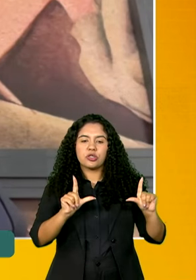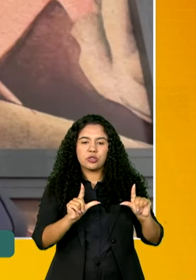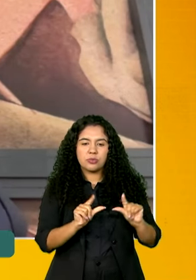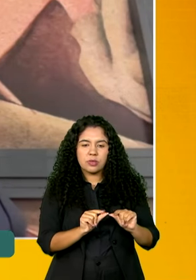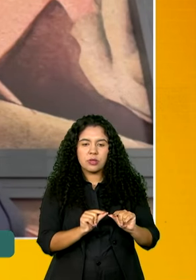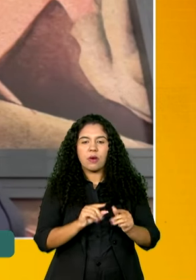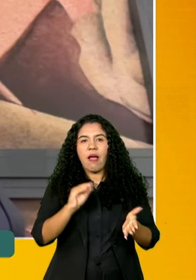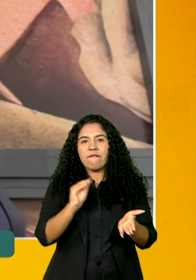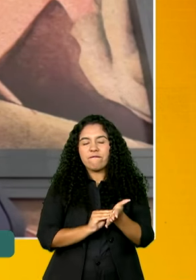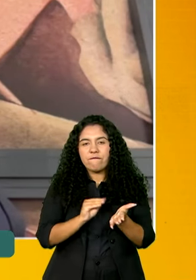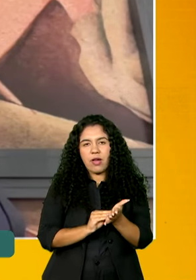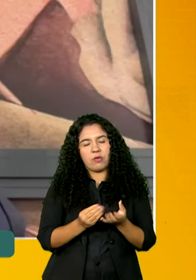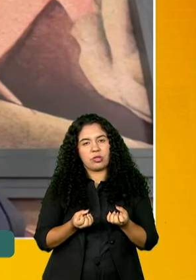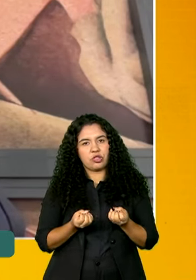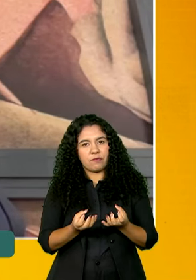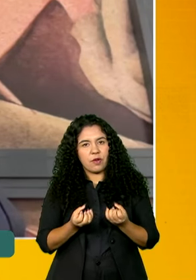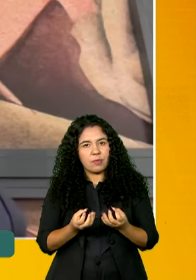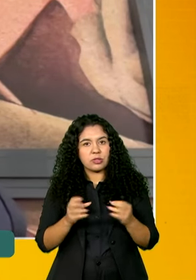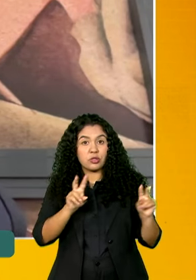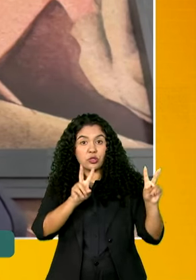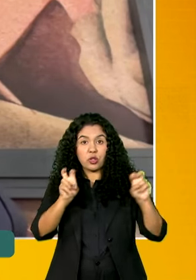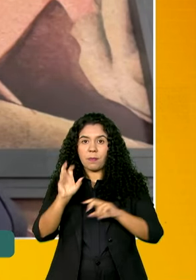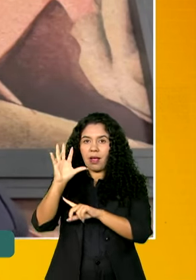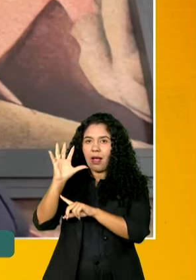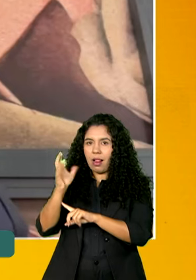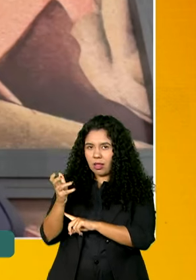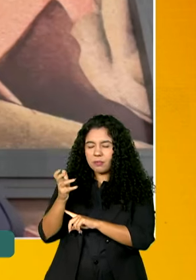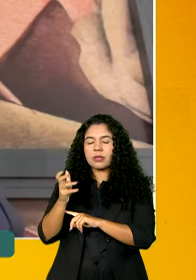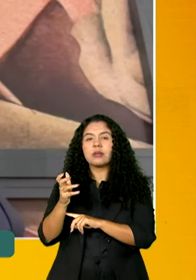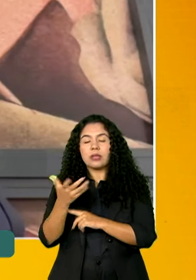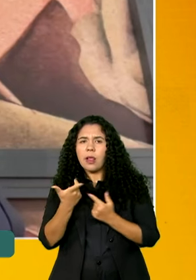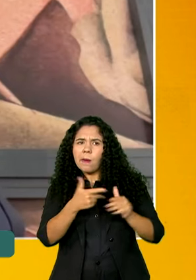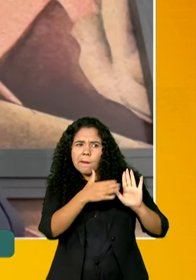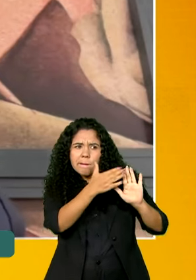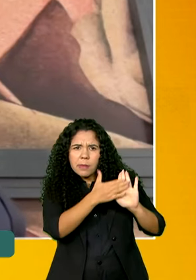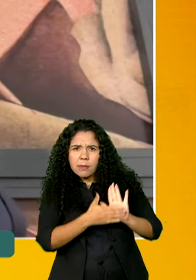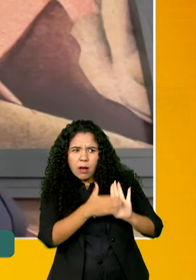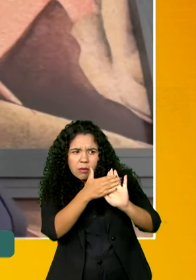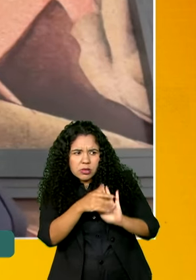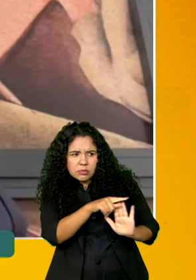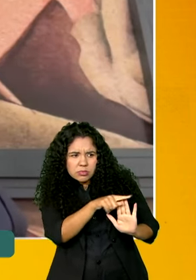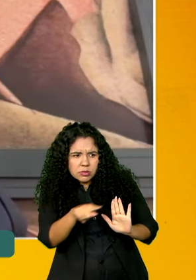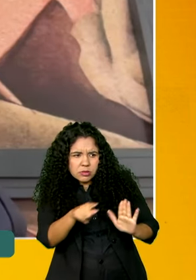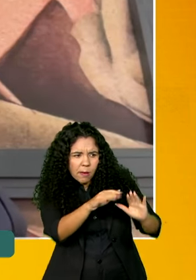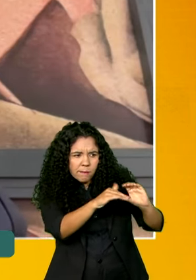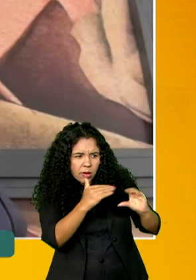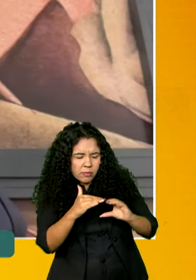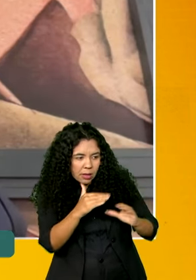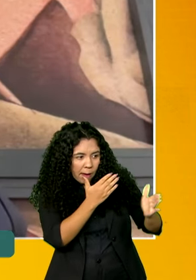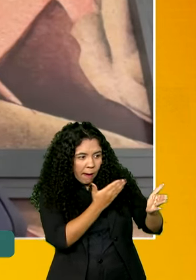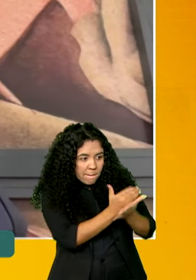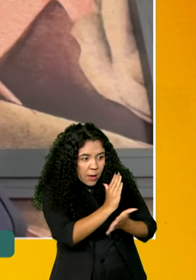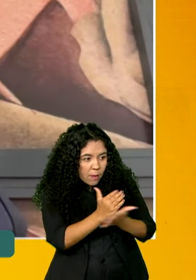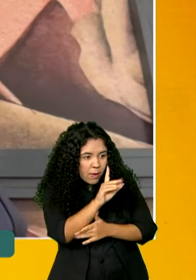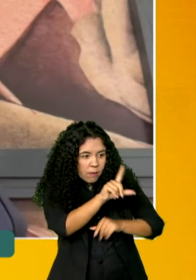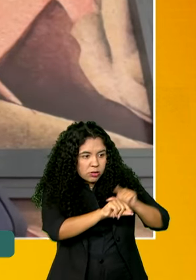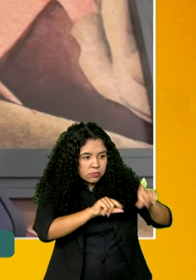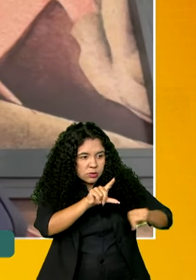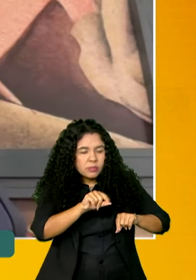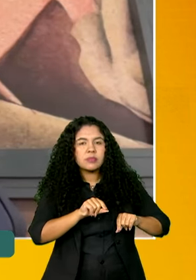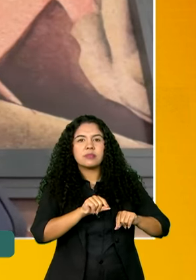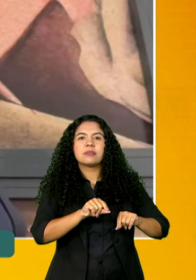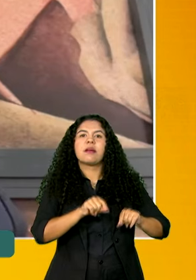desinformação em mudanças climáticas. E aquelas propostas selecionadas, elas serão convidadas a estarem